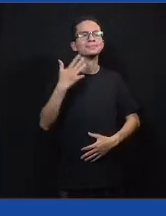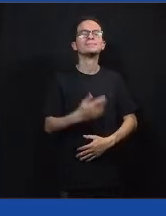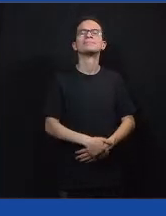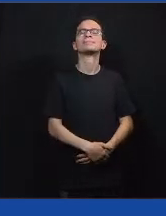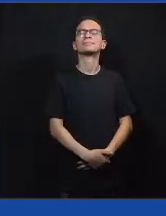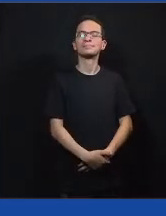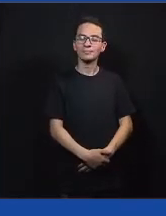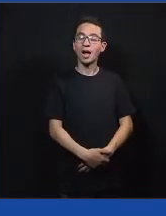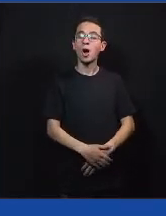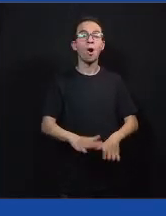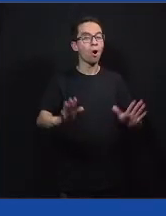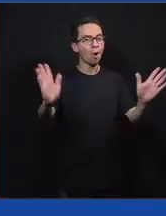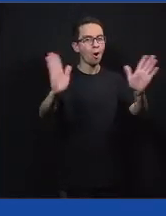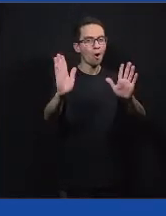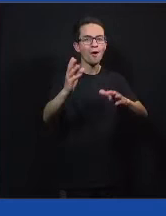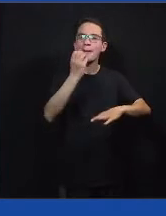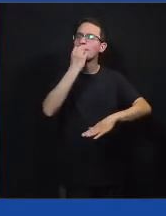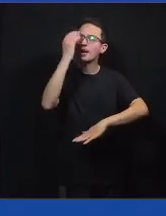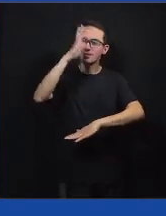Olá, boa tarde, pessoal.